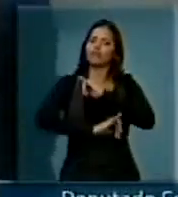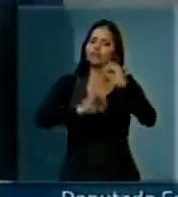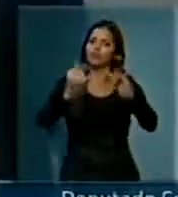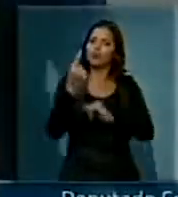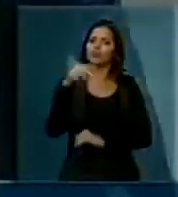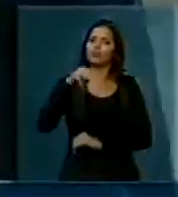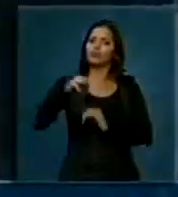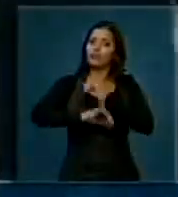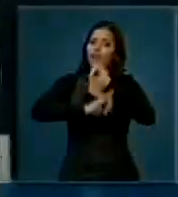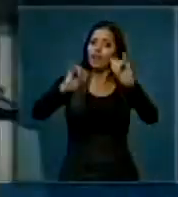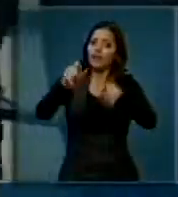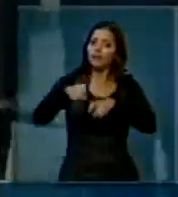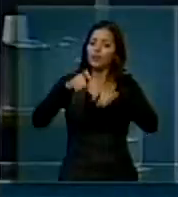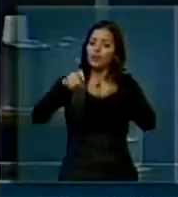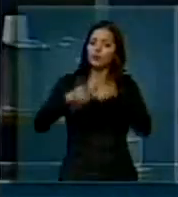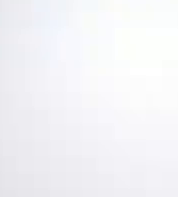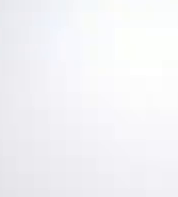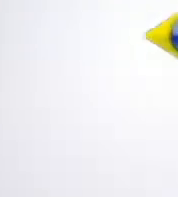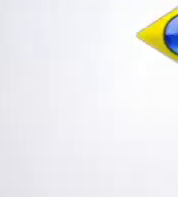alertar nossos produtores, senhor presidente.